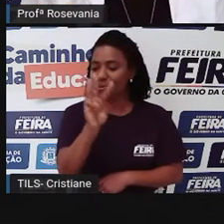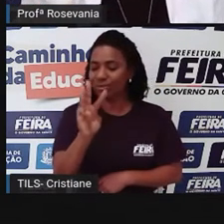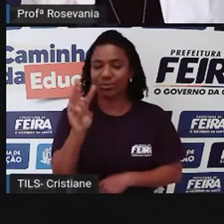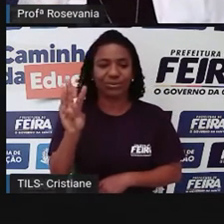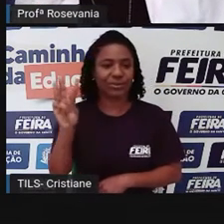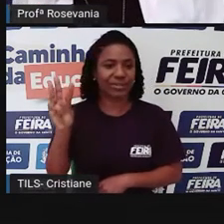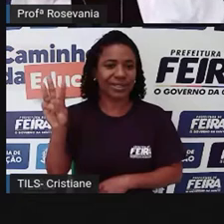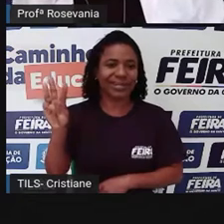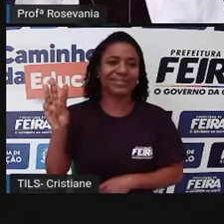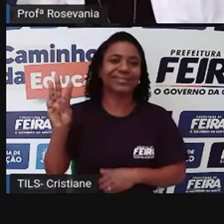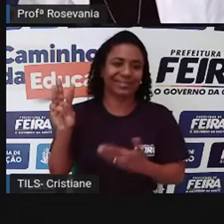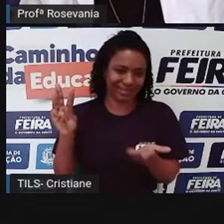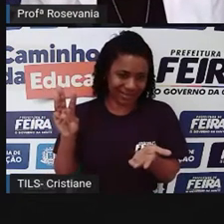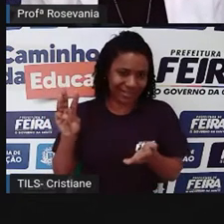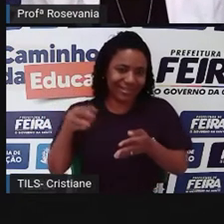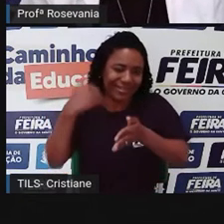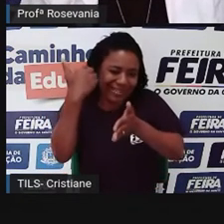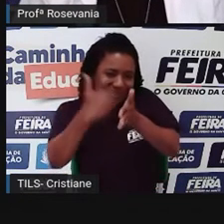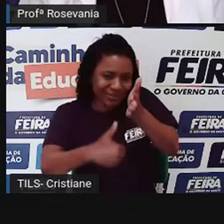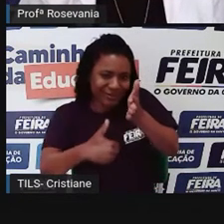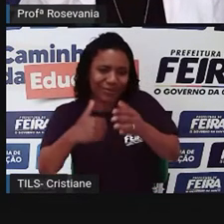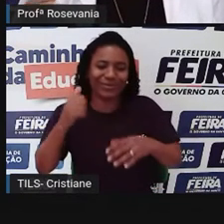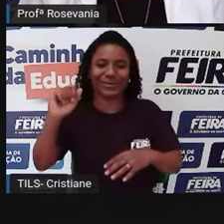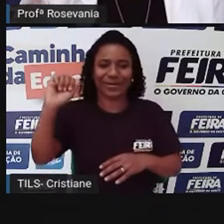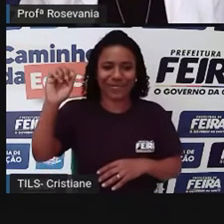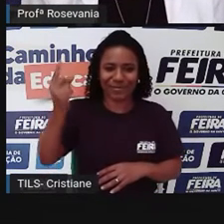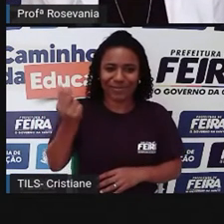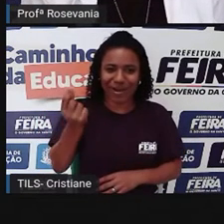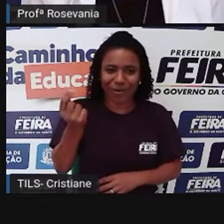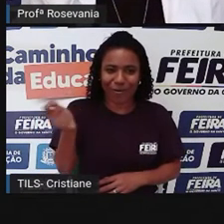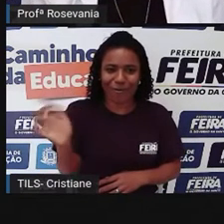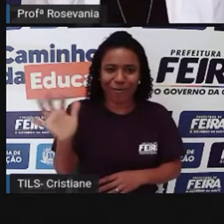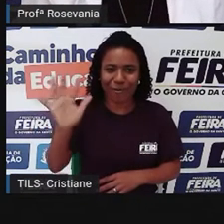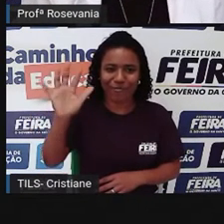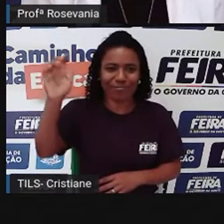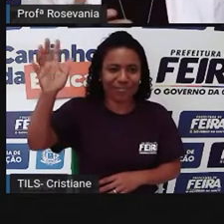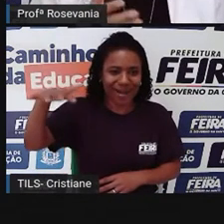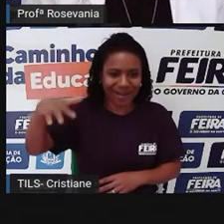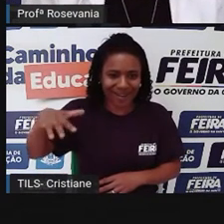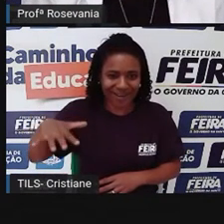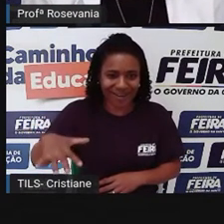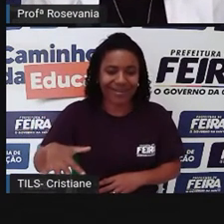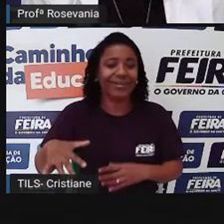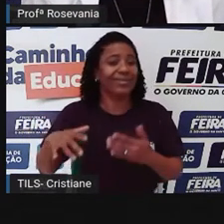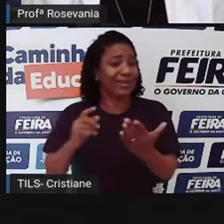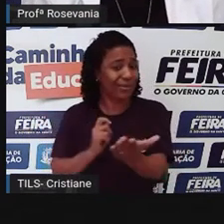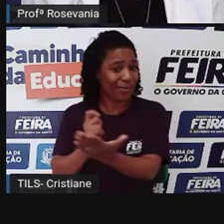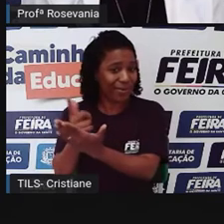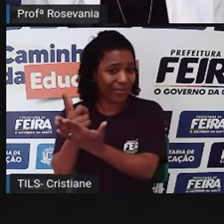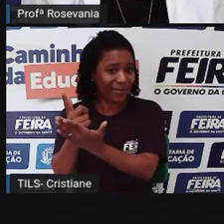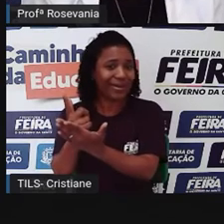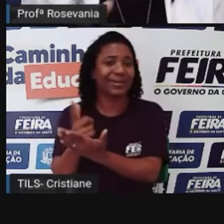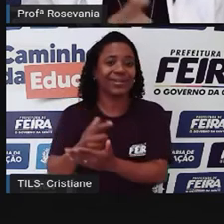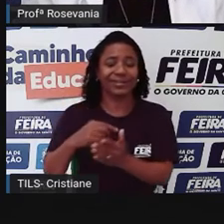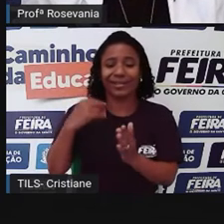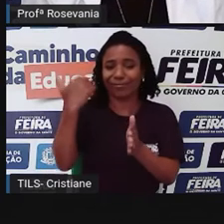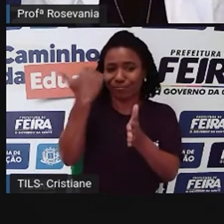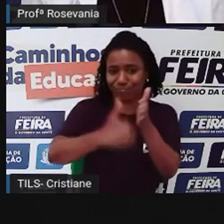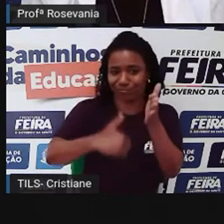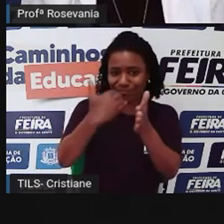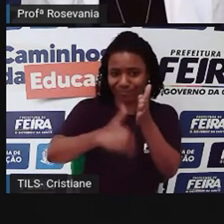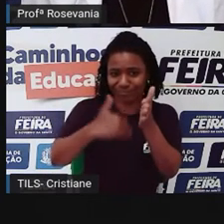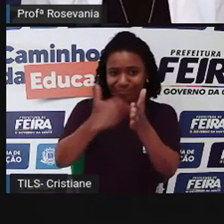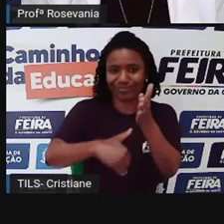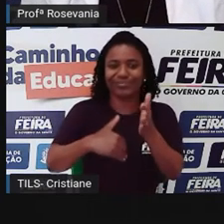tem um descontinho no valor do produto, e às vezes o produto chega até mais rápido do que quando você compra, né, presencialmente. O contrário também